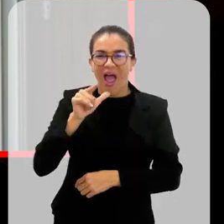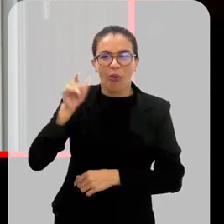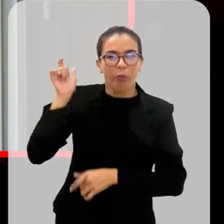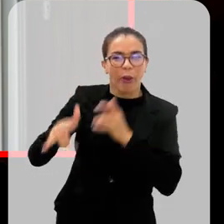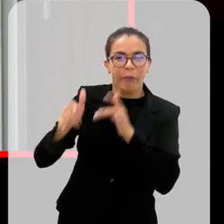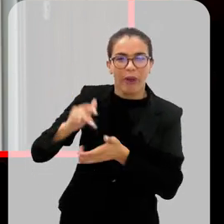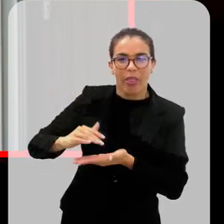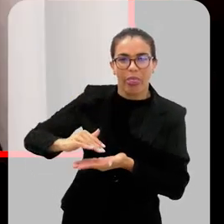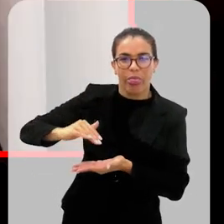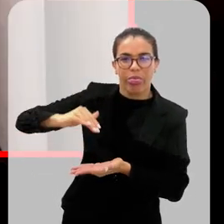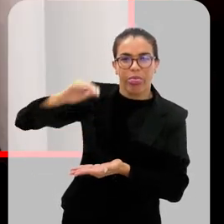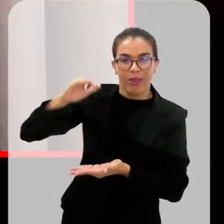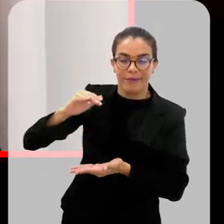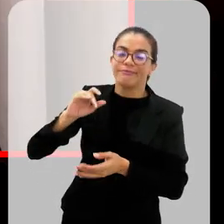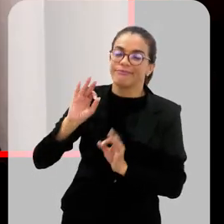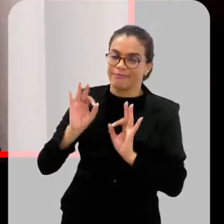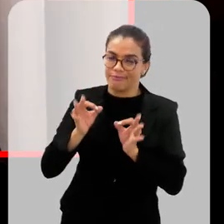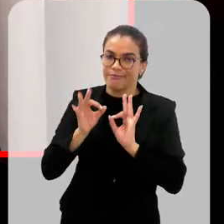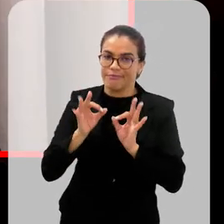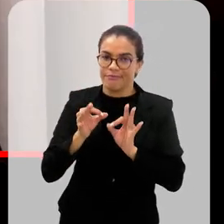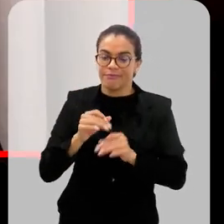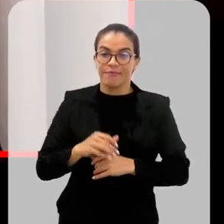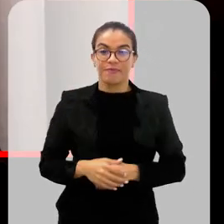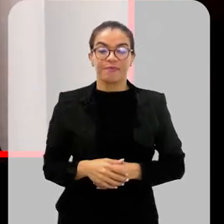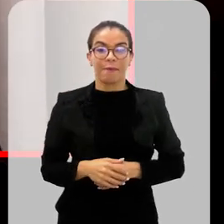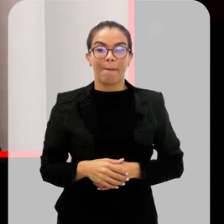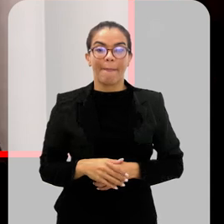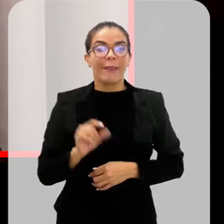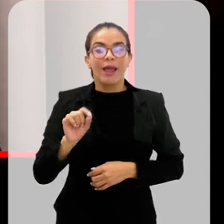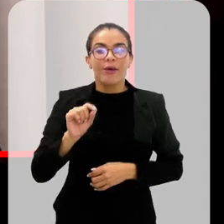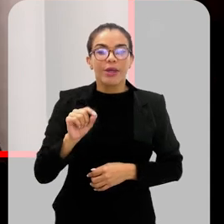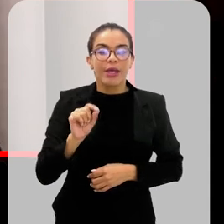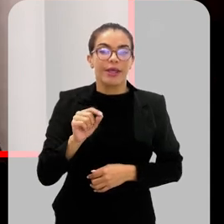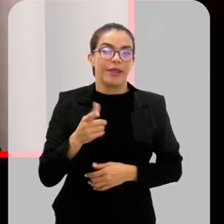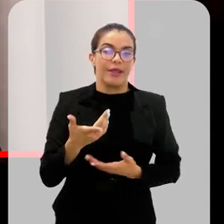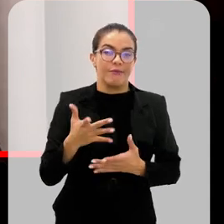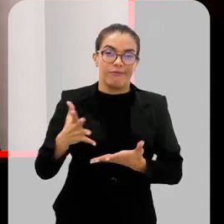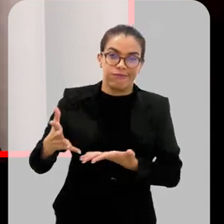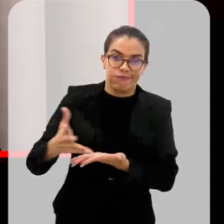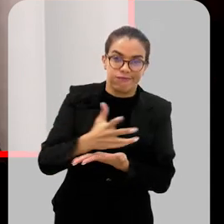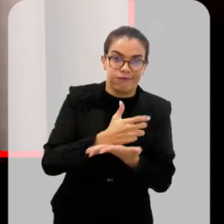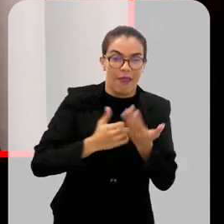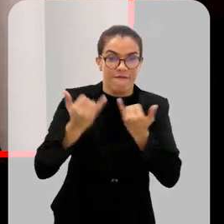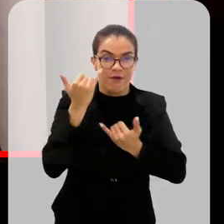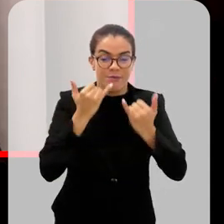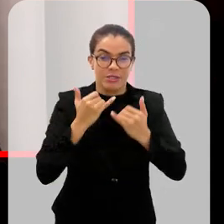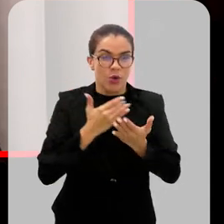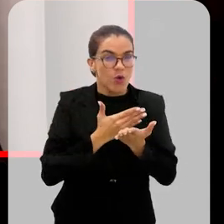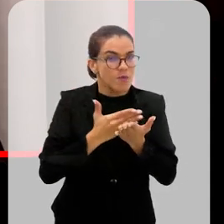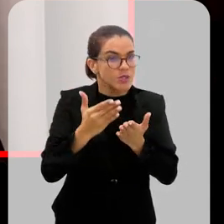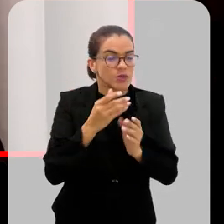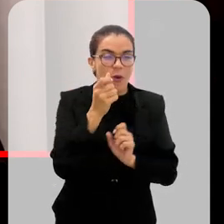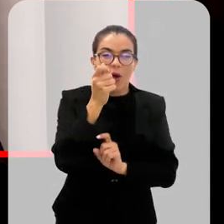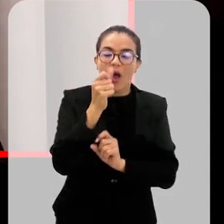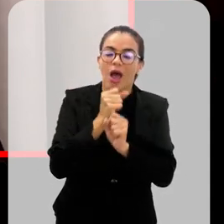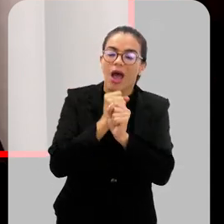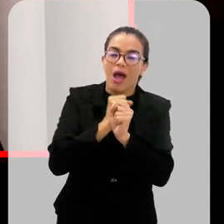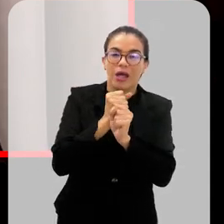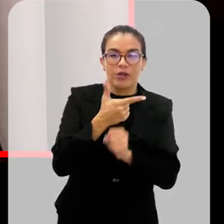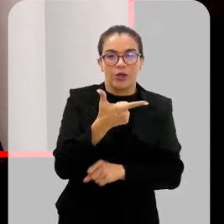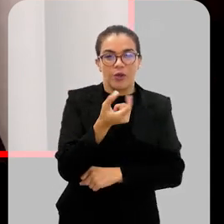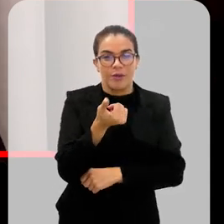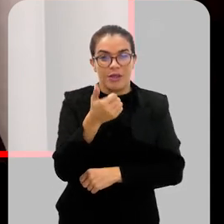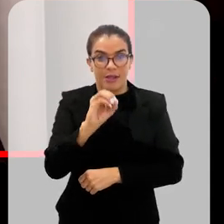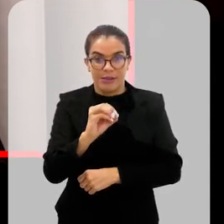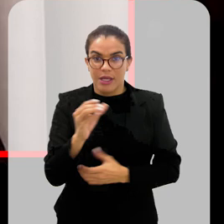empoçada. Fazer o dever de casa. Olha, Rui, a gente monitora esses dados desde 2010. Eu estou para te